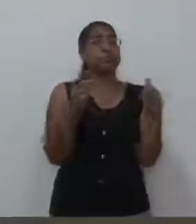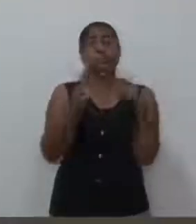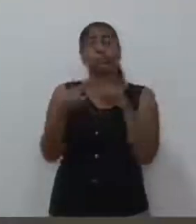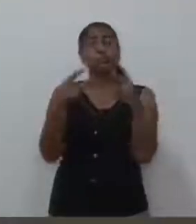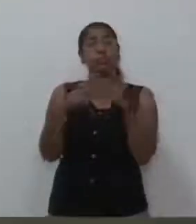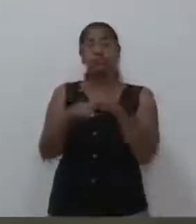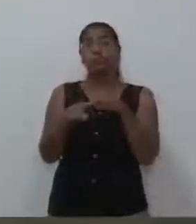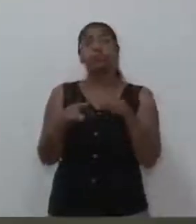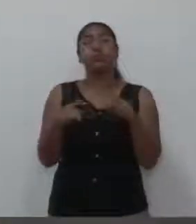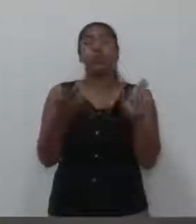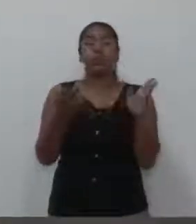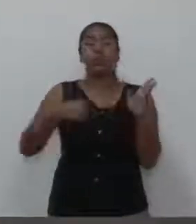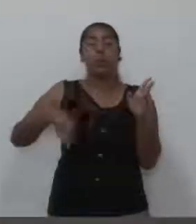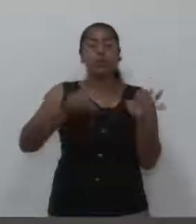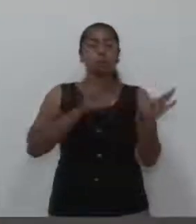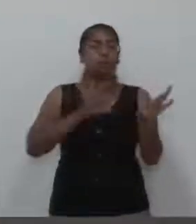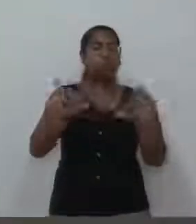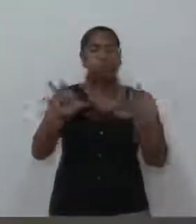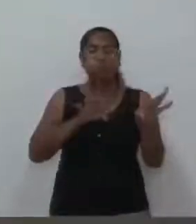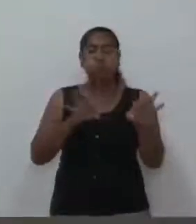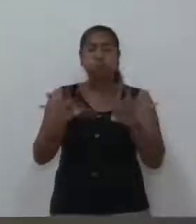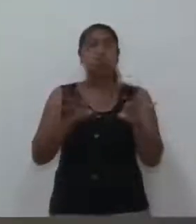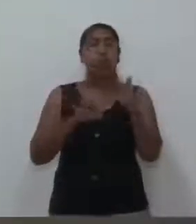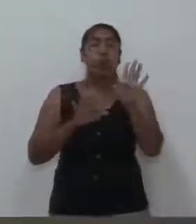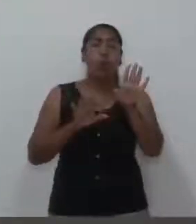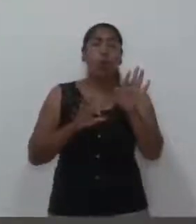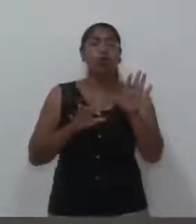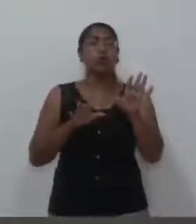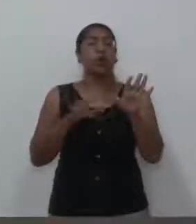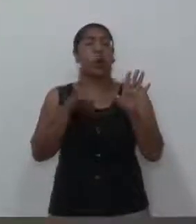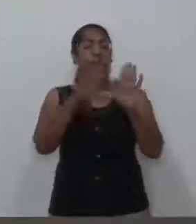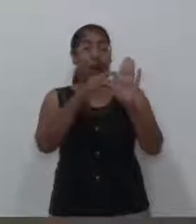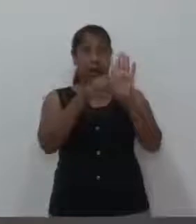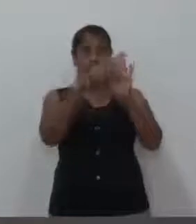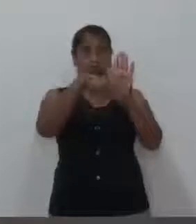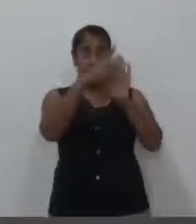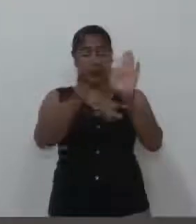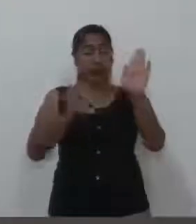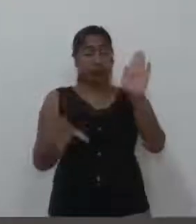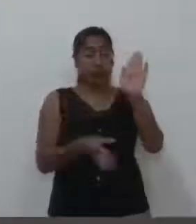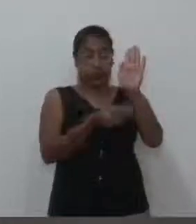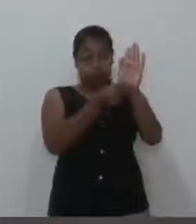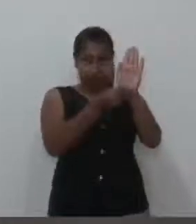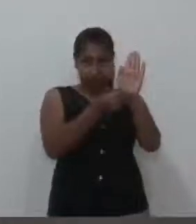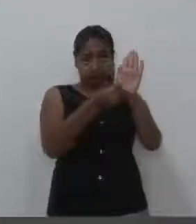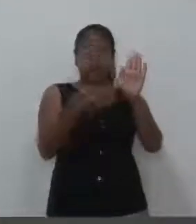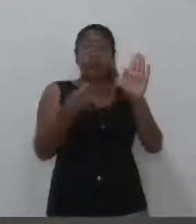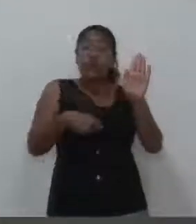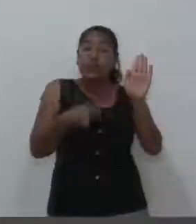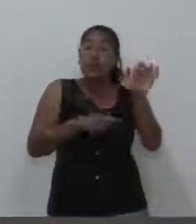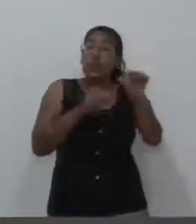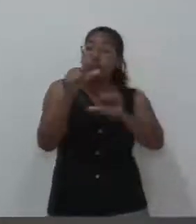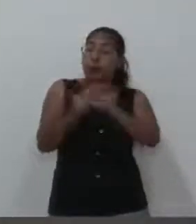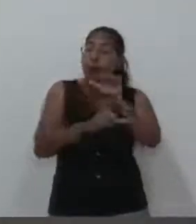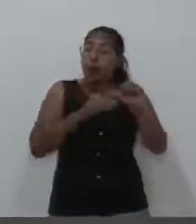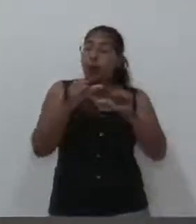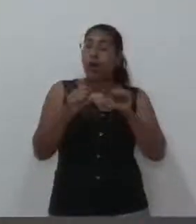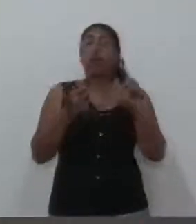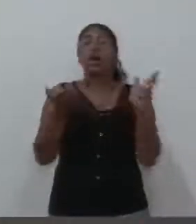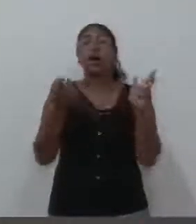Frank Chuales subiria, e explicamos aqui que não, que lá é a rua doutora Abrão Calil, 1 é uma outra rua, que até pensou,